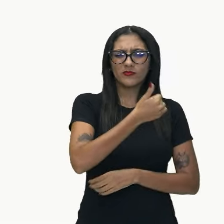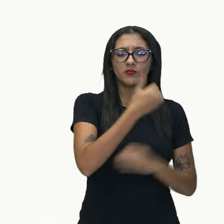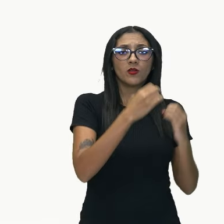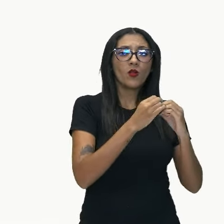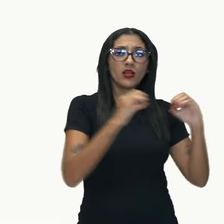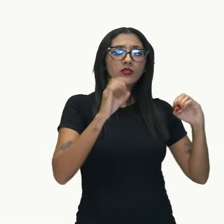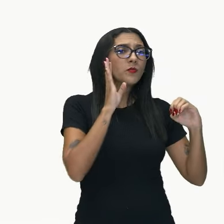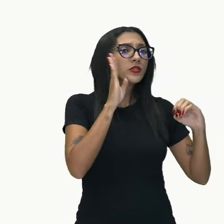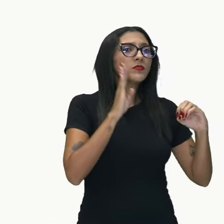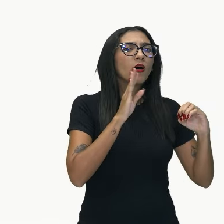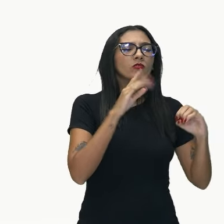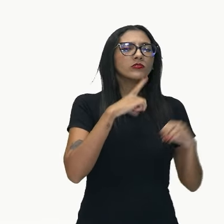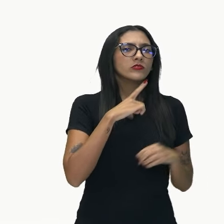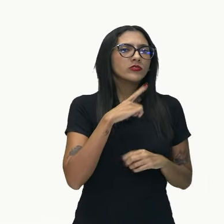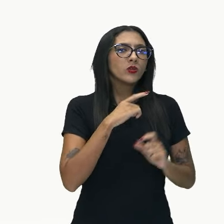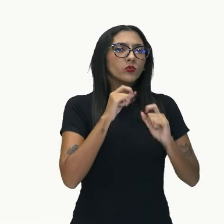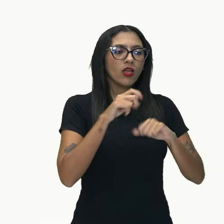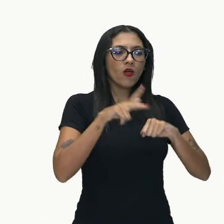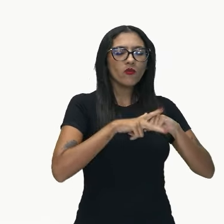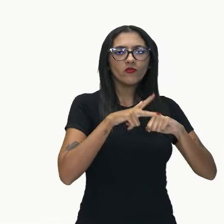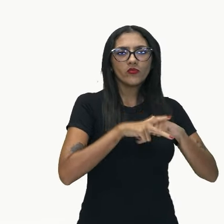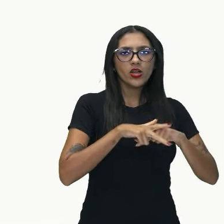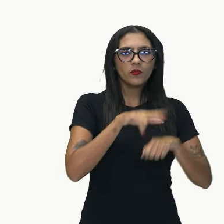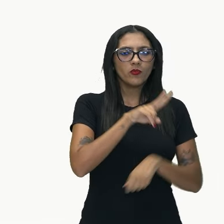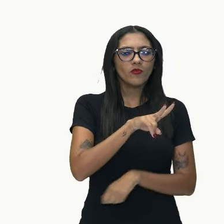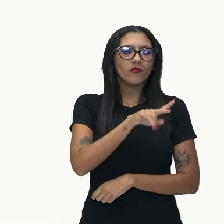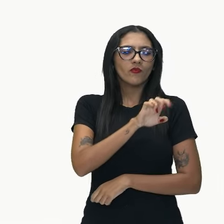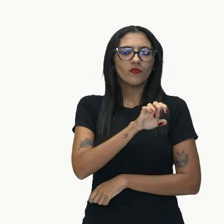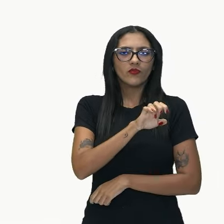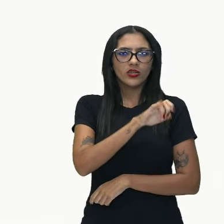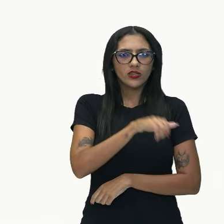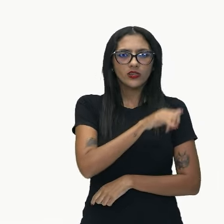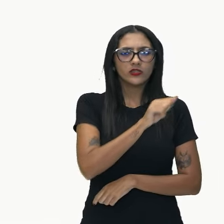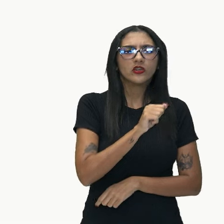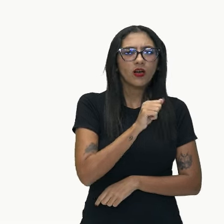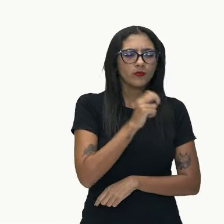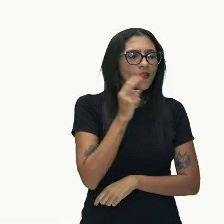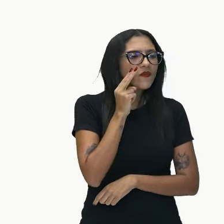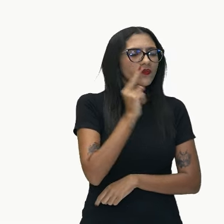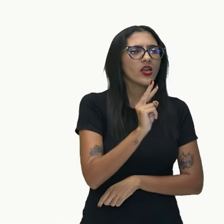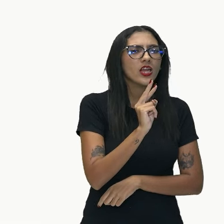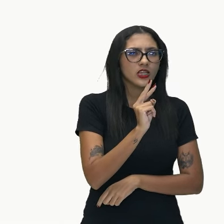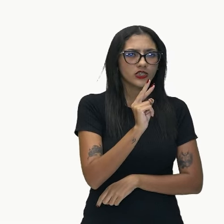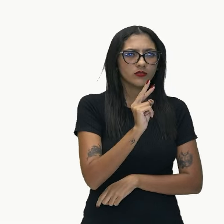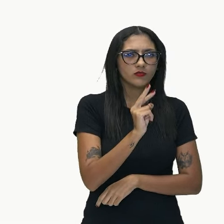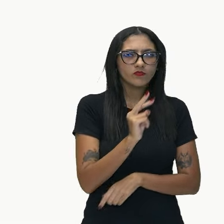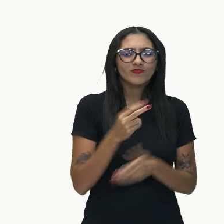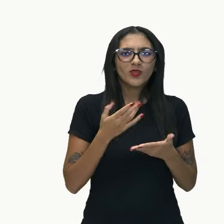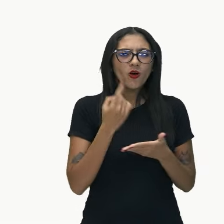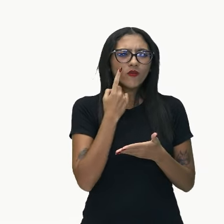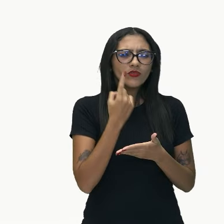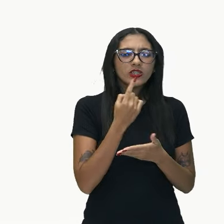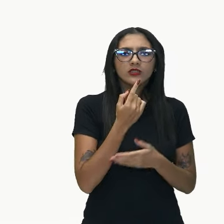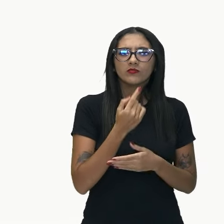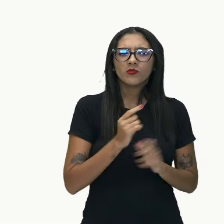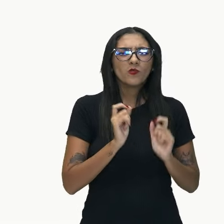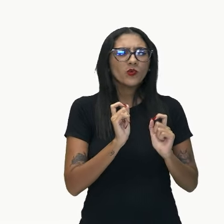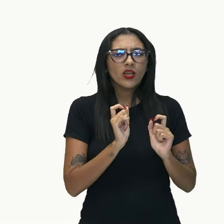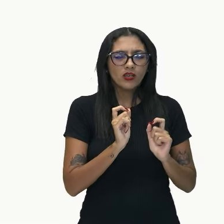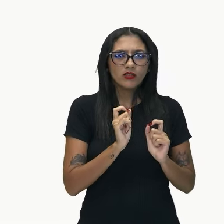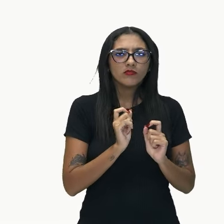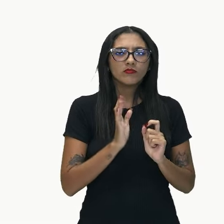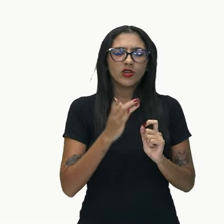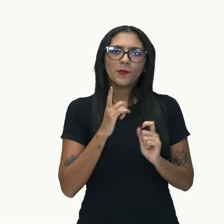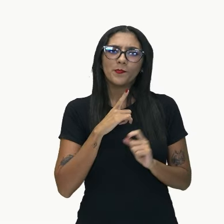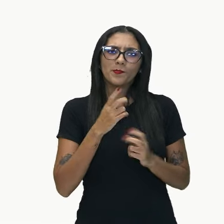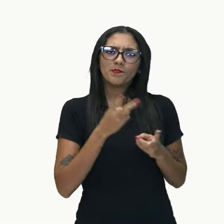eu tenho o verbo ver, veja, e veja o que, né? Novamente, vem a questão, a gente já nota